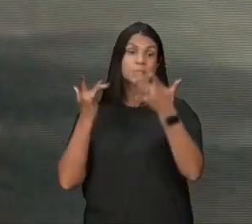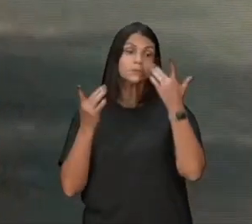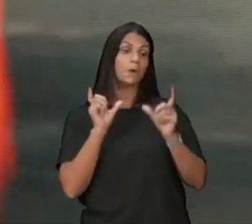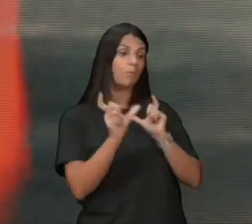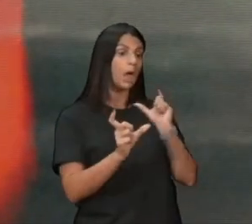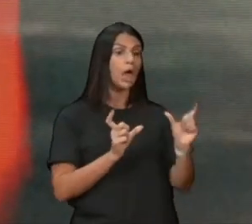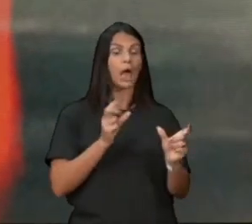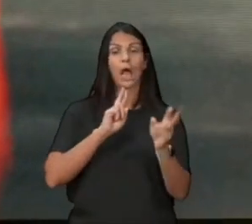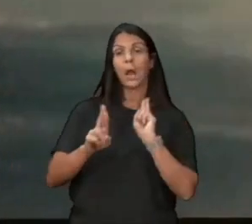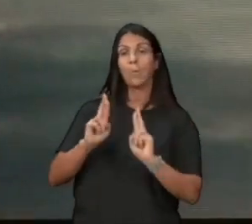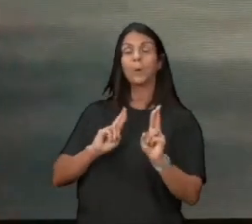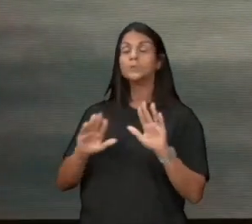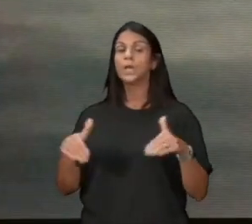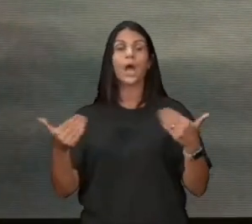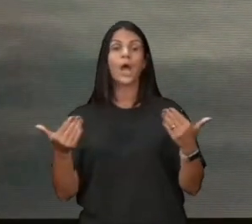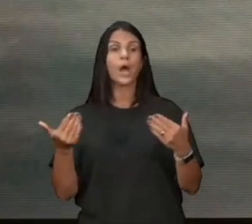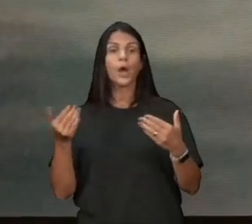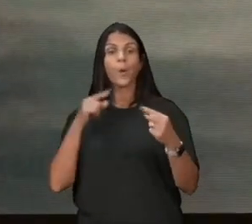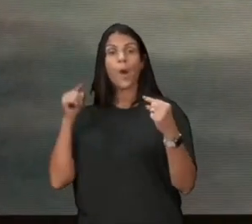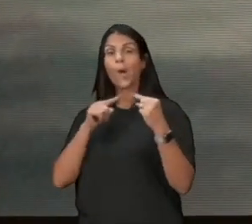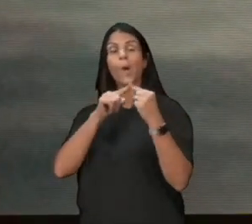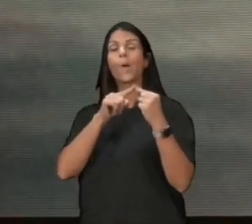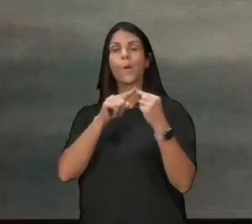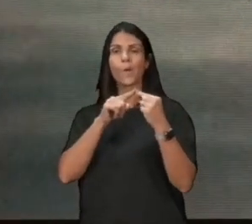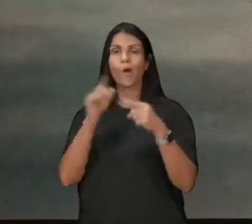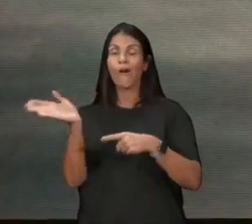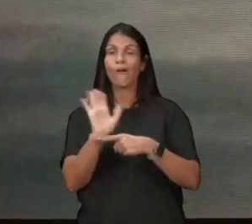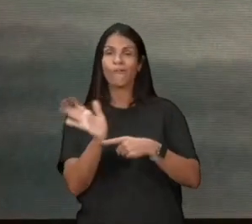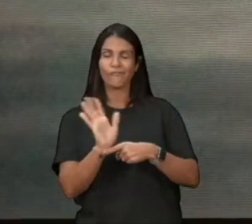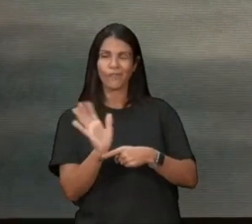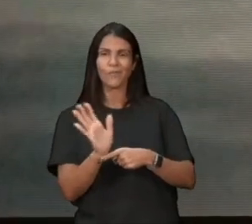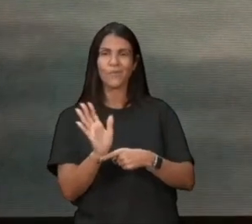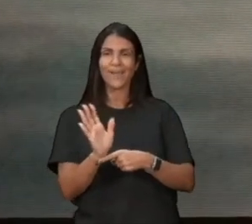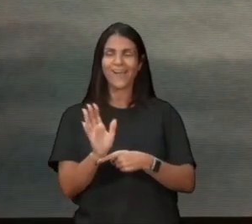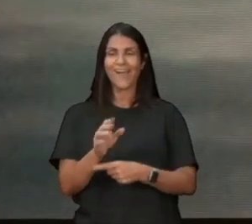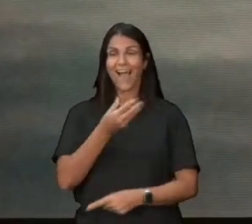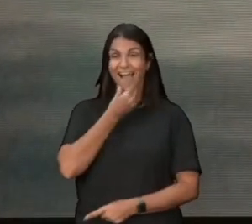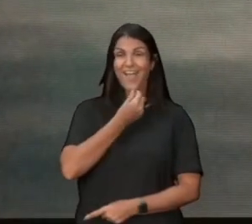e quando perguntaram para ele, qual o filme da sua vida, ele disse assim, os brutos também choram,